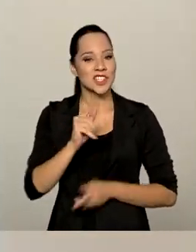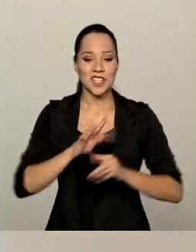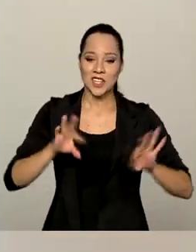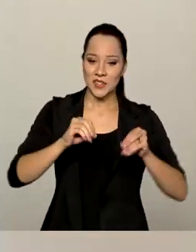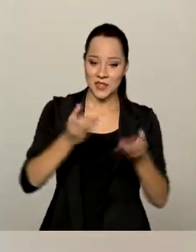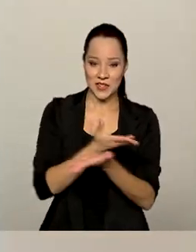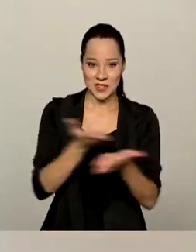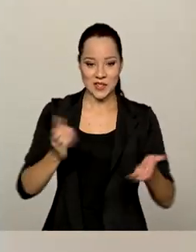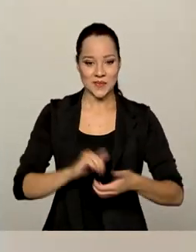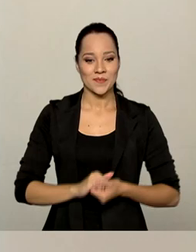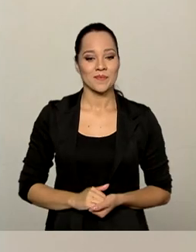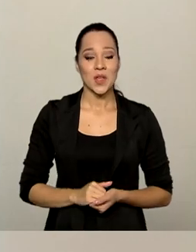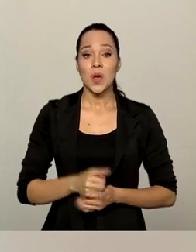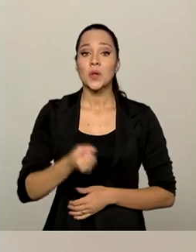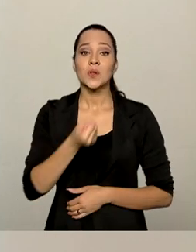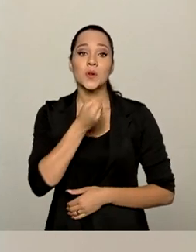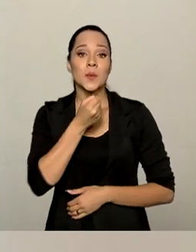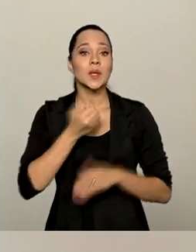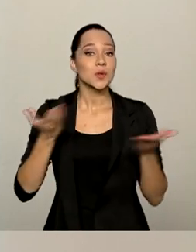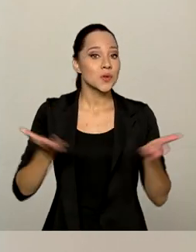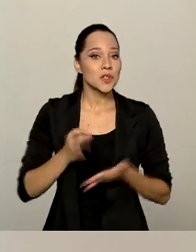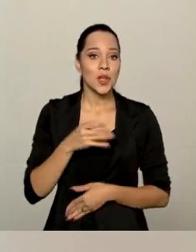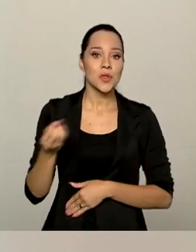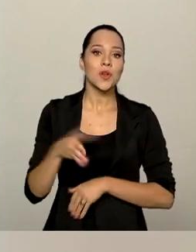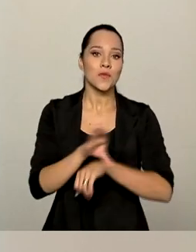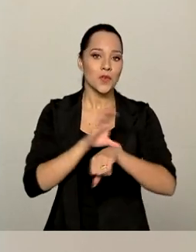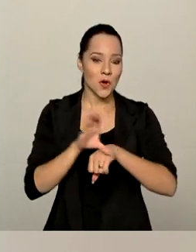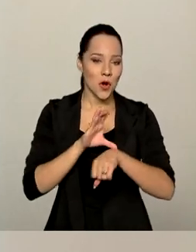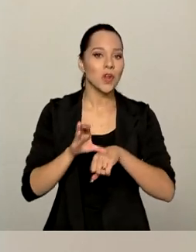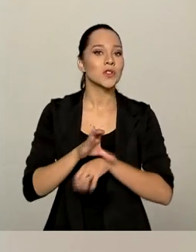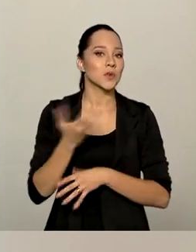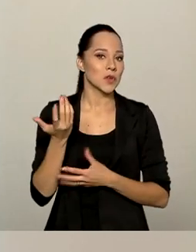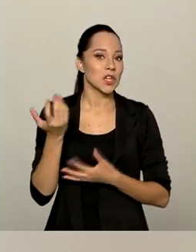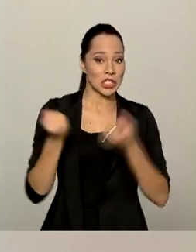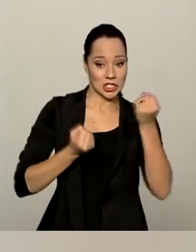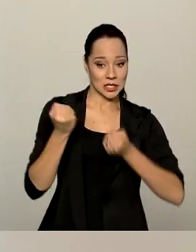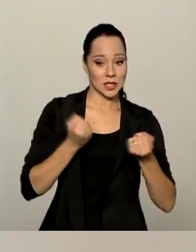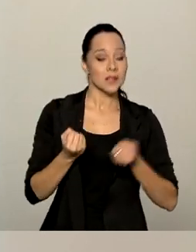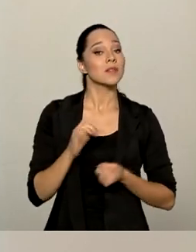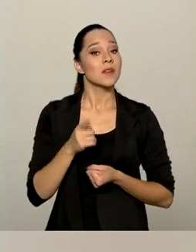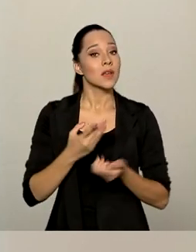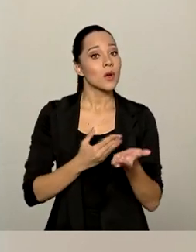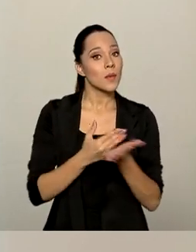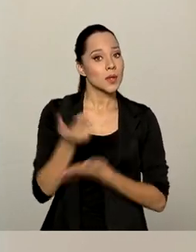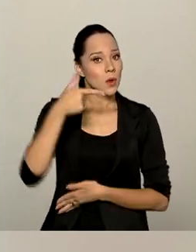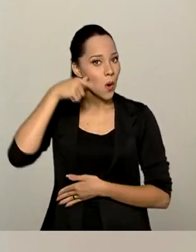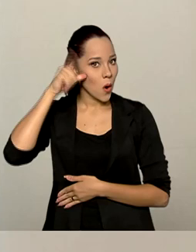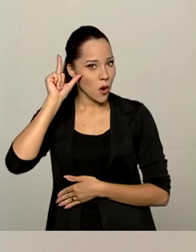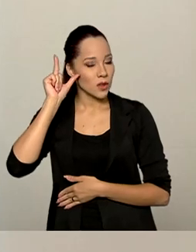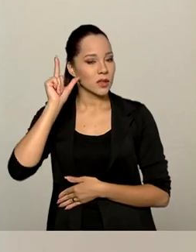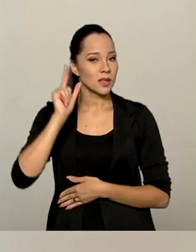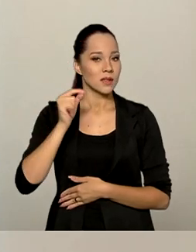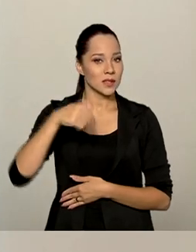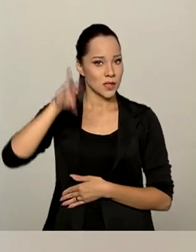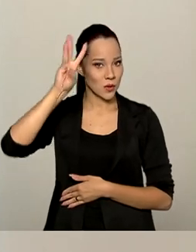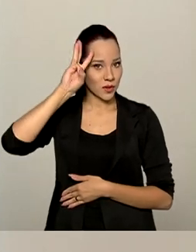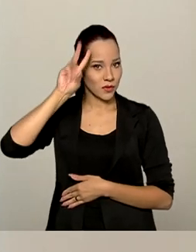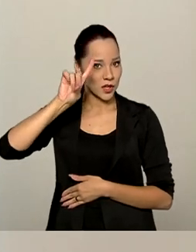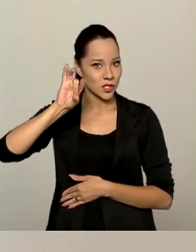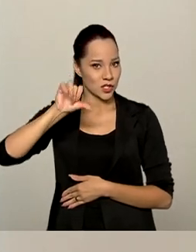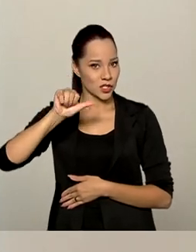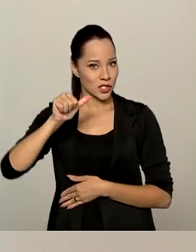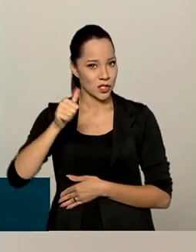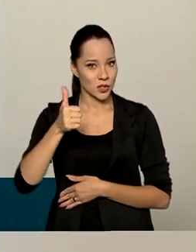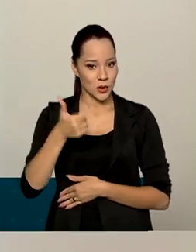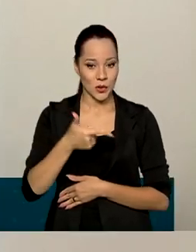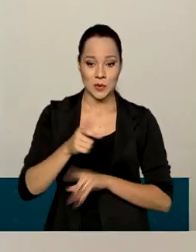Bom dia a todos. O nosso comentário de hoje é sobre o novo Código Brasileiro de Trânsito, que entrou em vigor ontem, segunda-feira, 12 de abril.